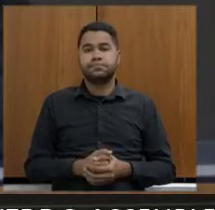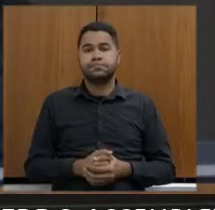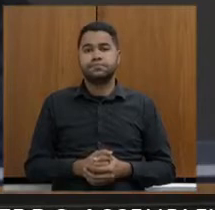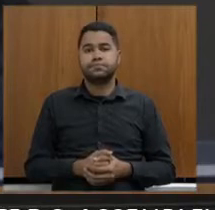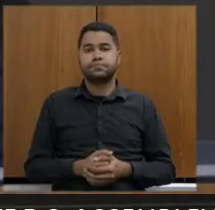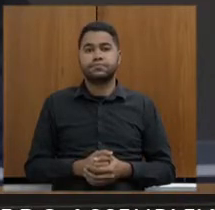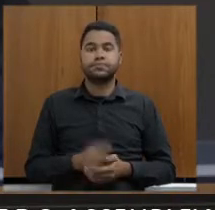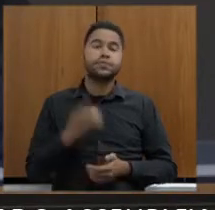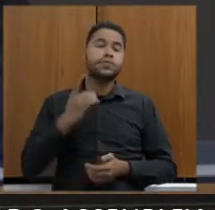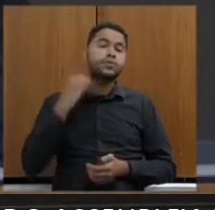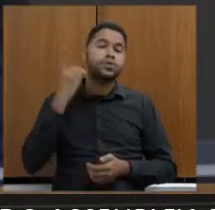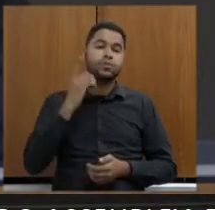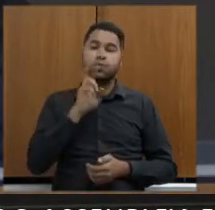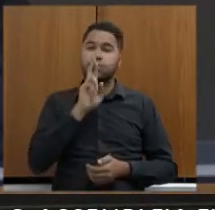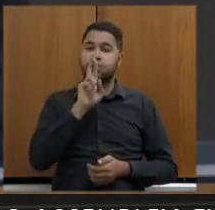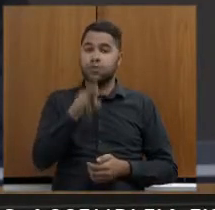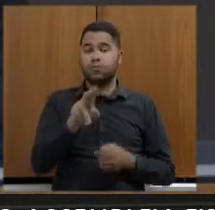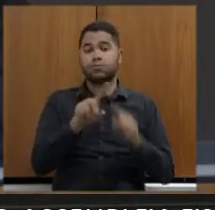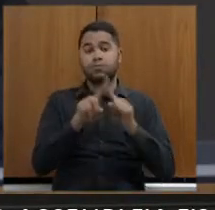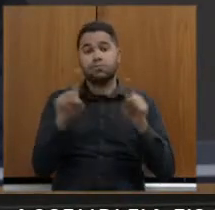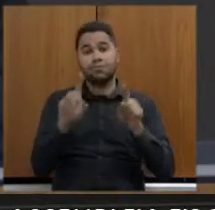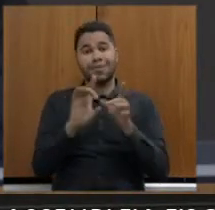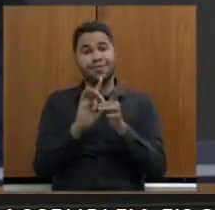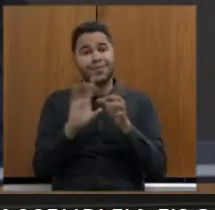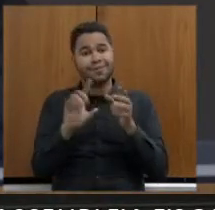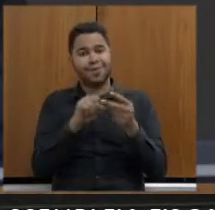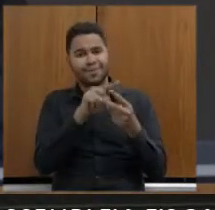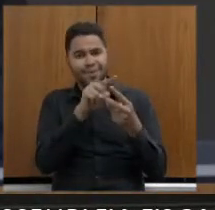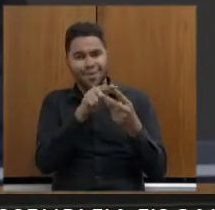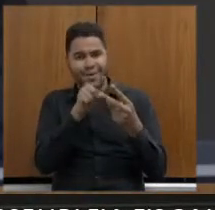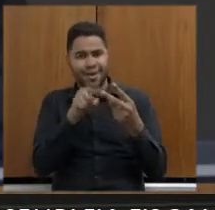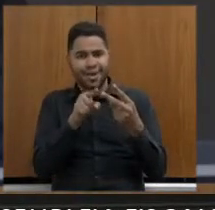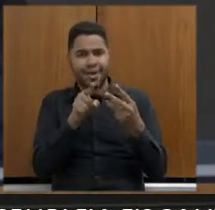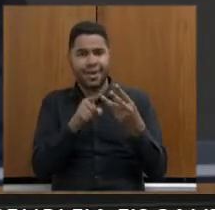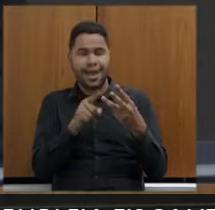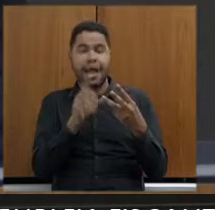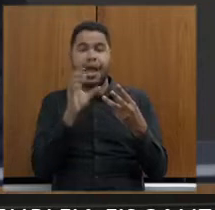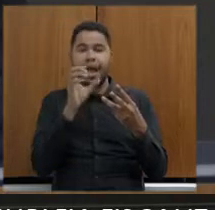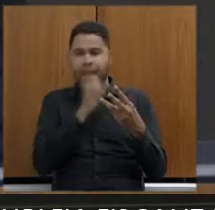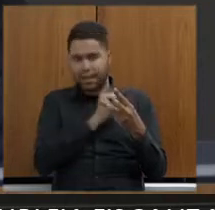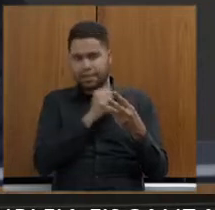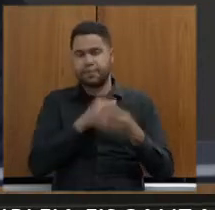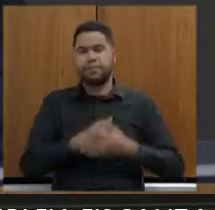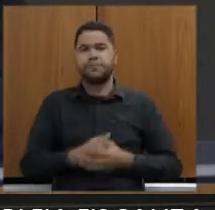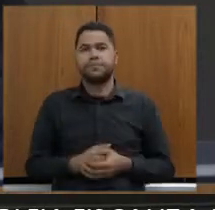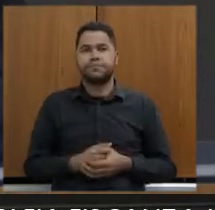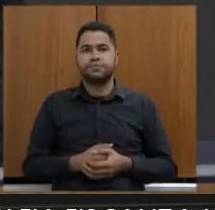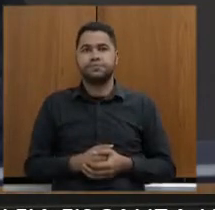deputado, vou responder a sua pergunta, mas me permita fazer duas ou três rápidas considerações anteriores.